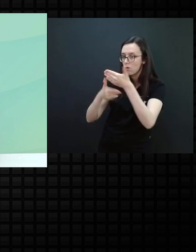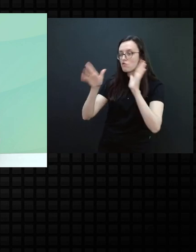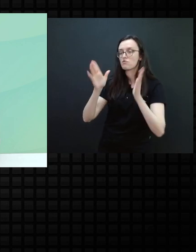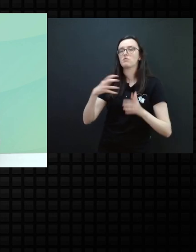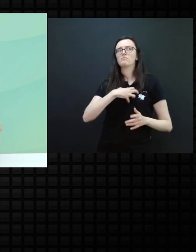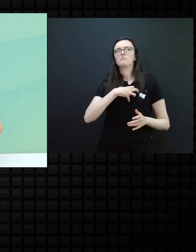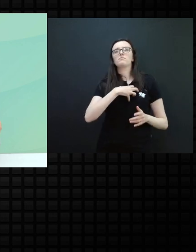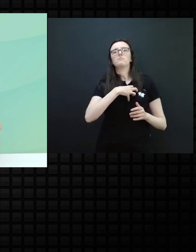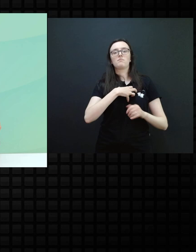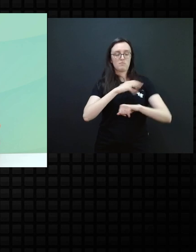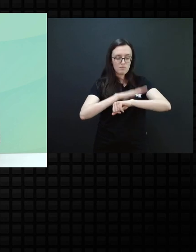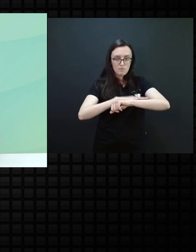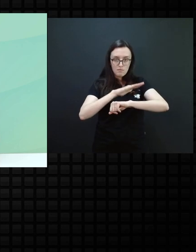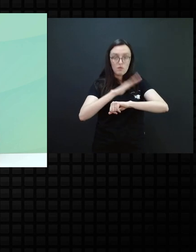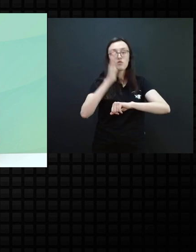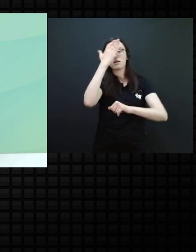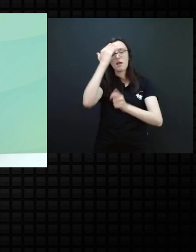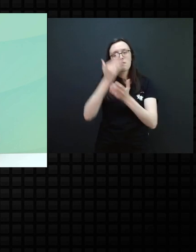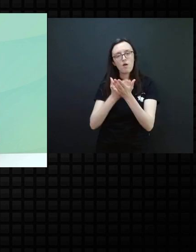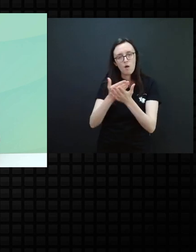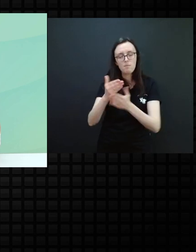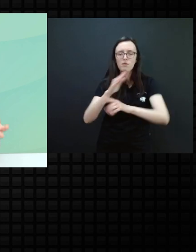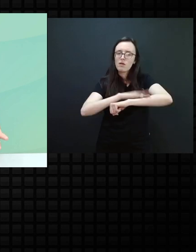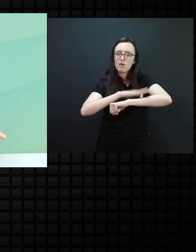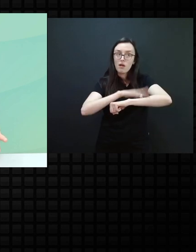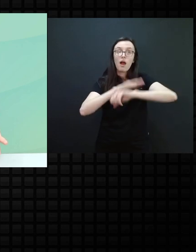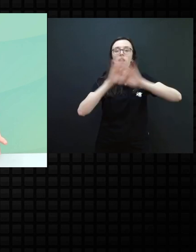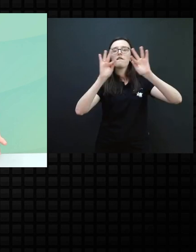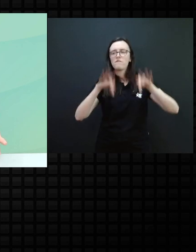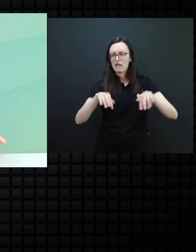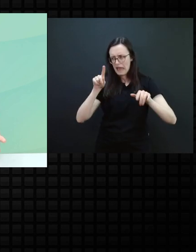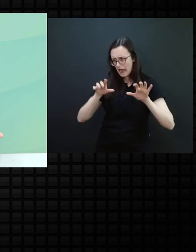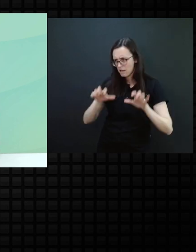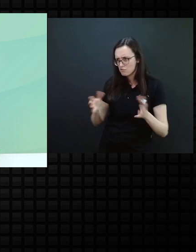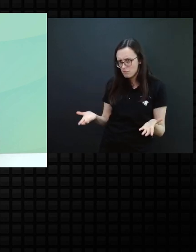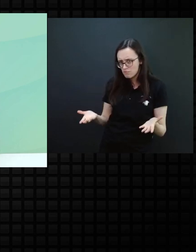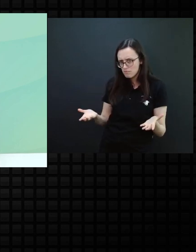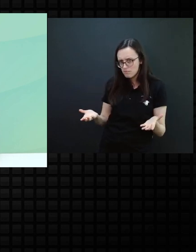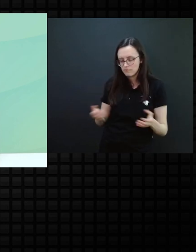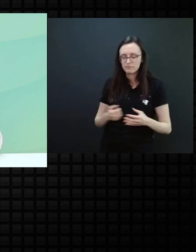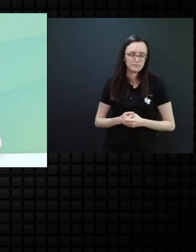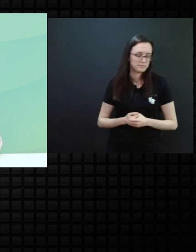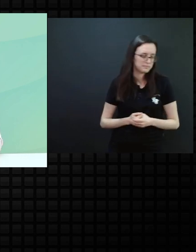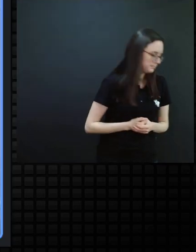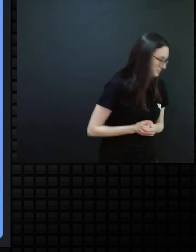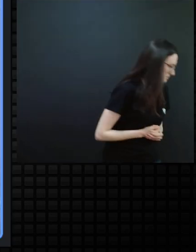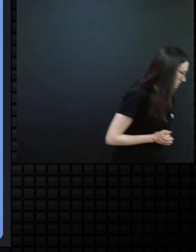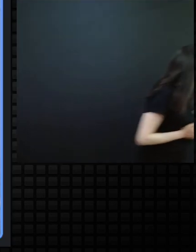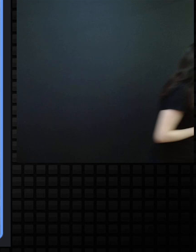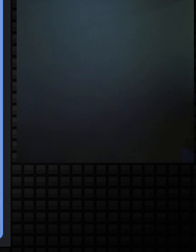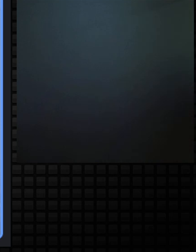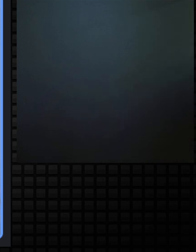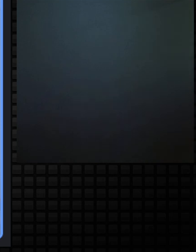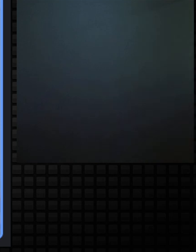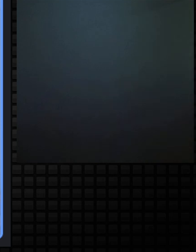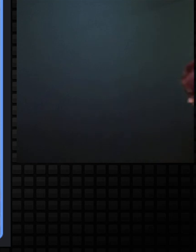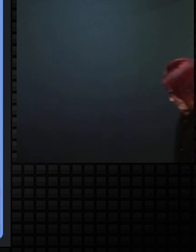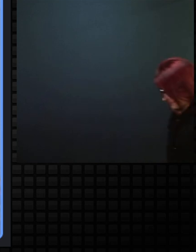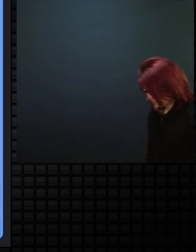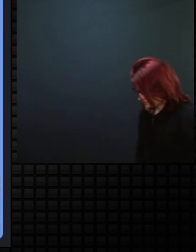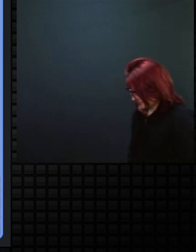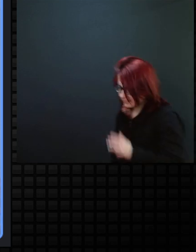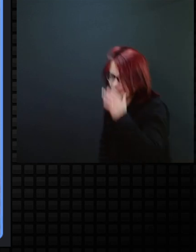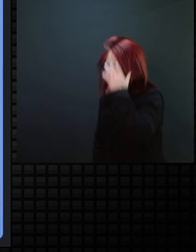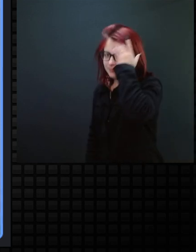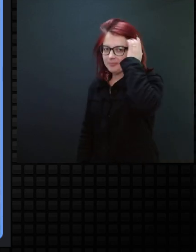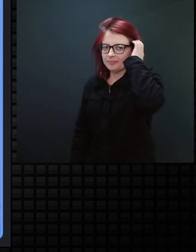noção de início e término. Acho que seria isso? Perfeito, professor. Perfeito. Porque exatamente,